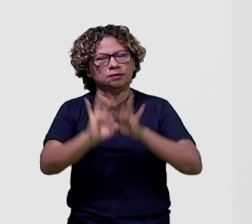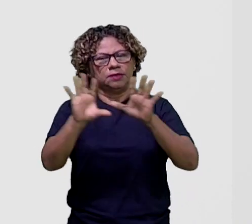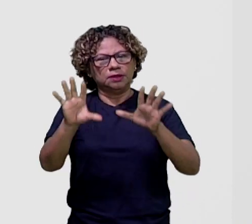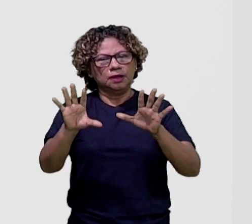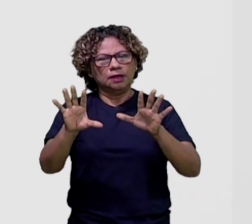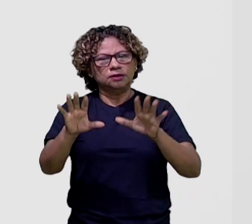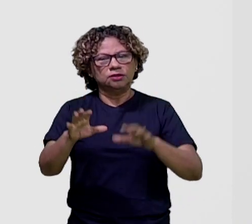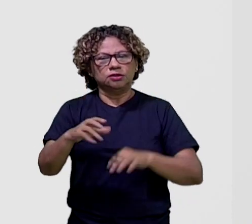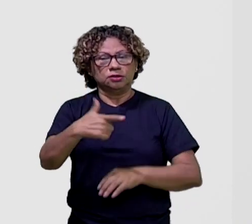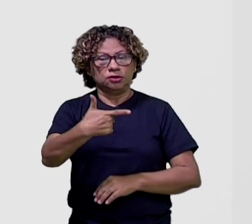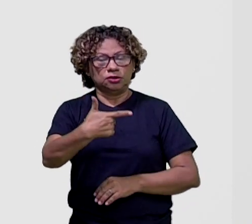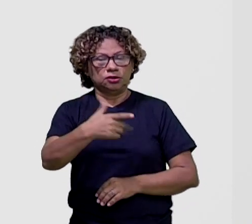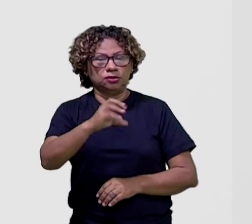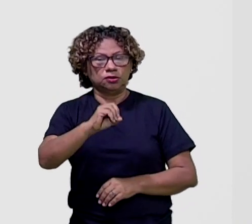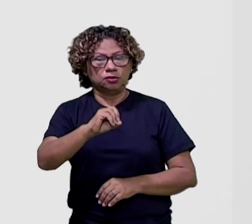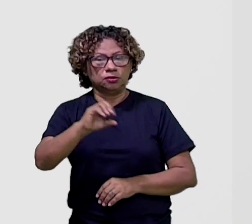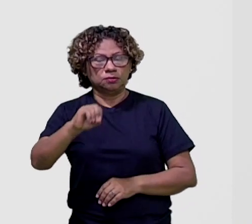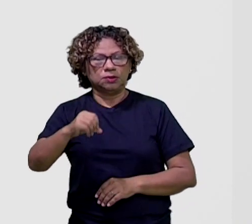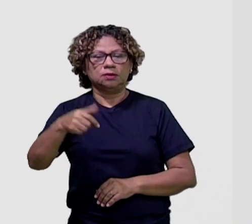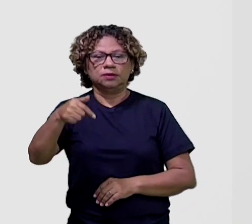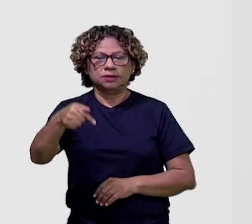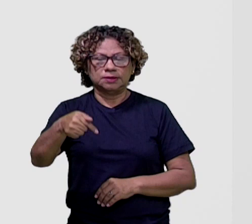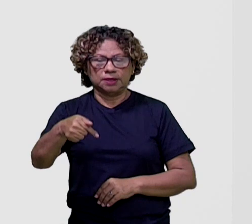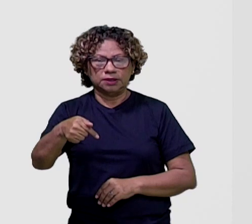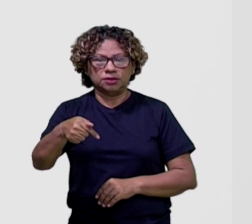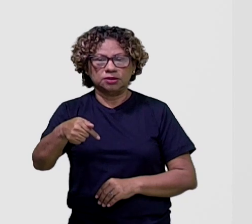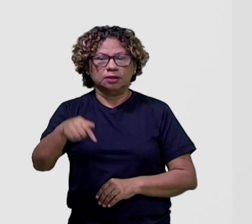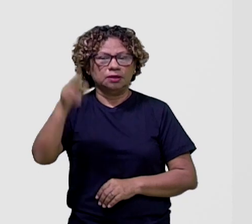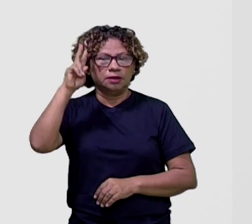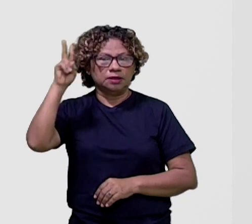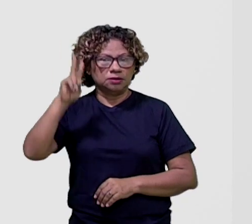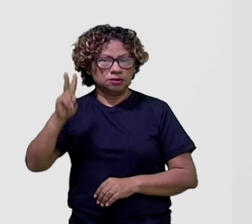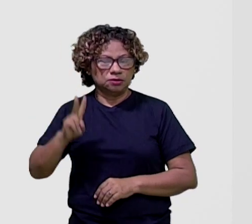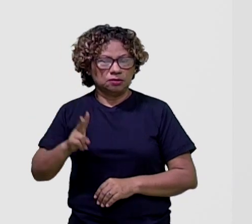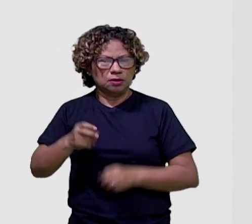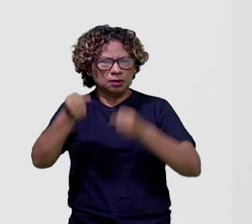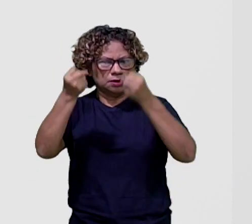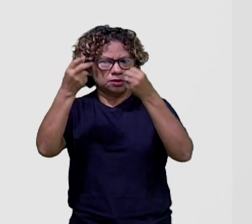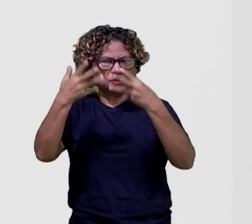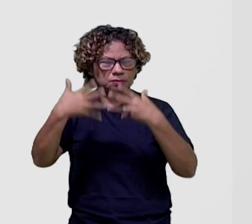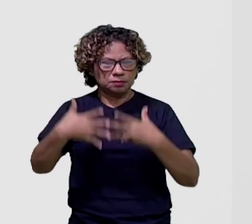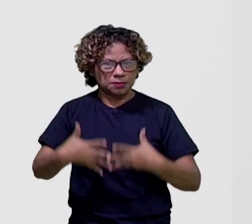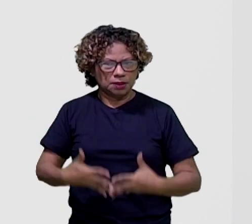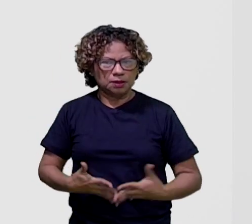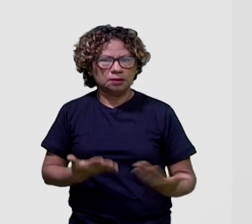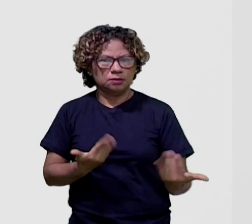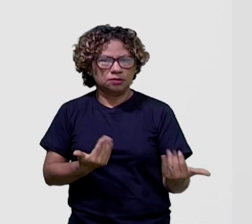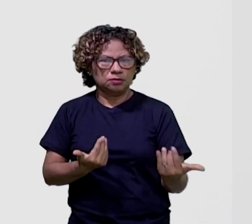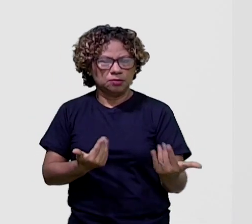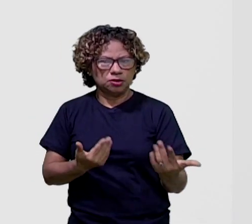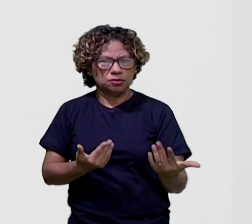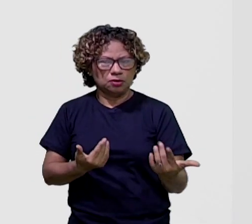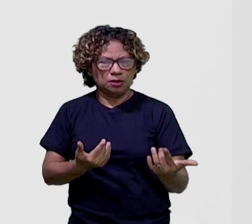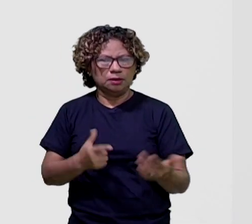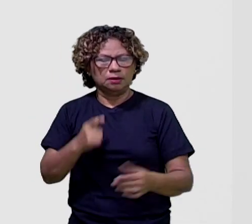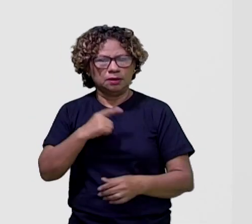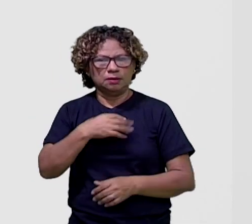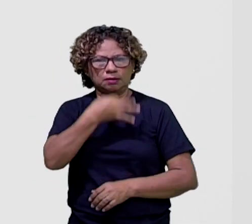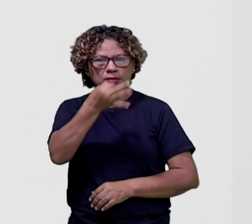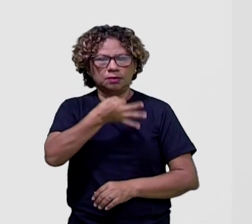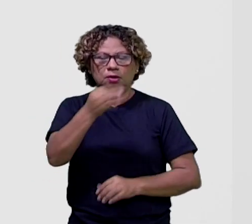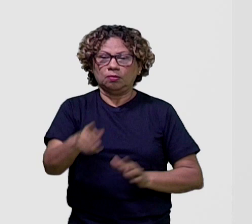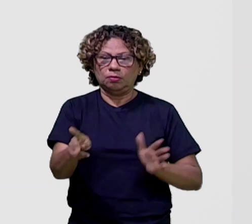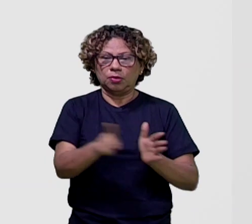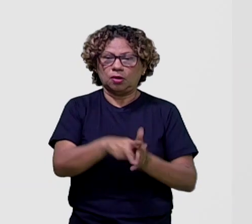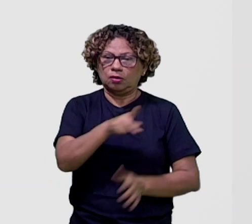2007, tá bom? E olha só, a história trata de uma jovem idealista professora